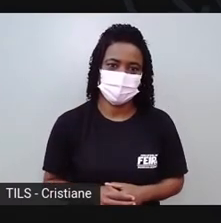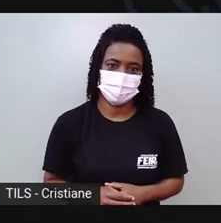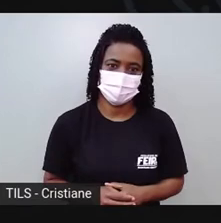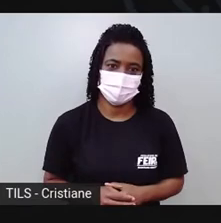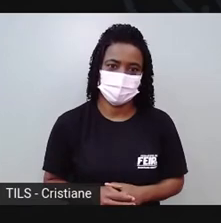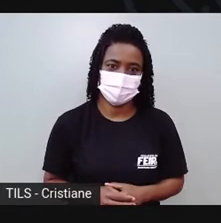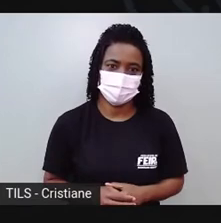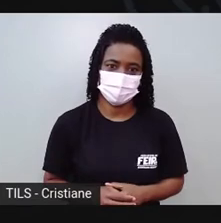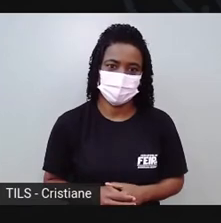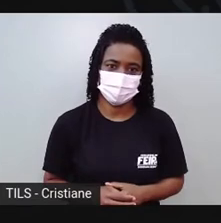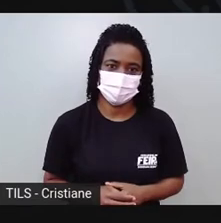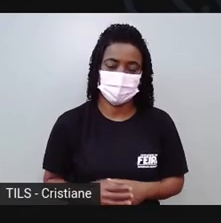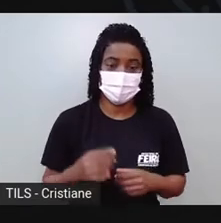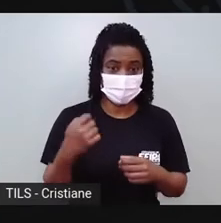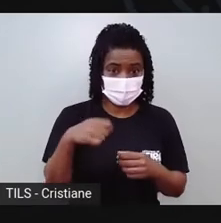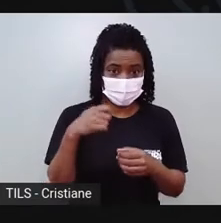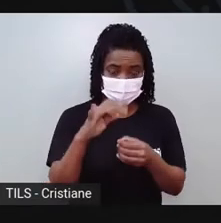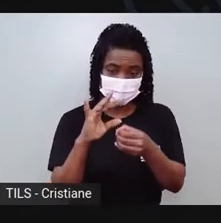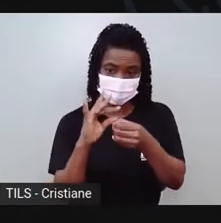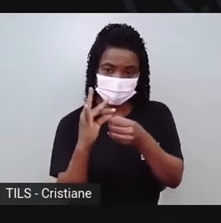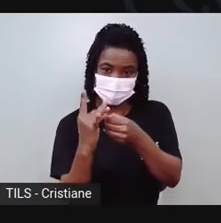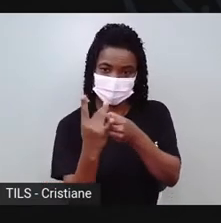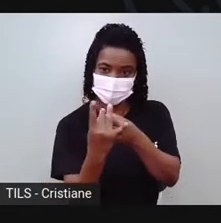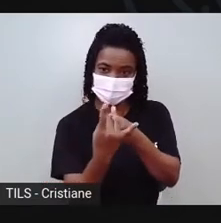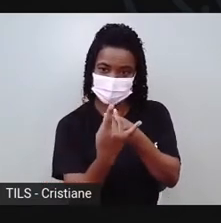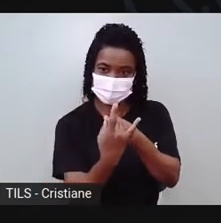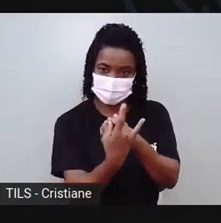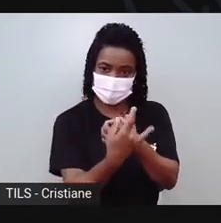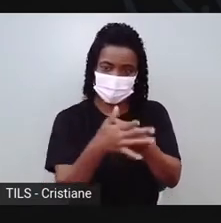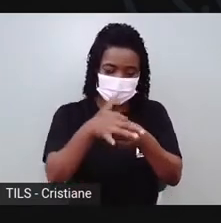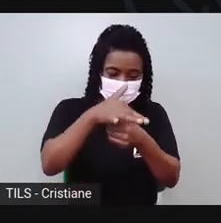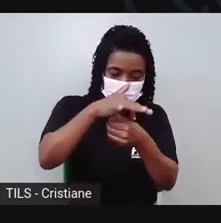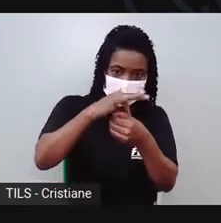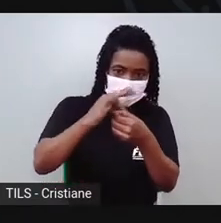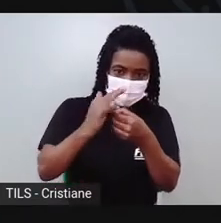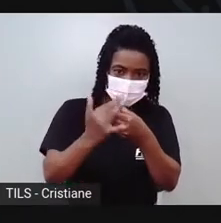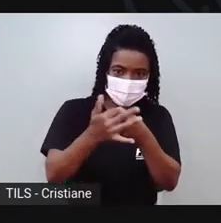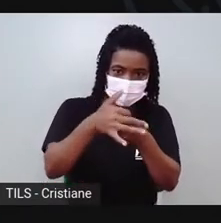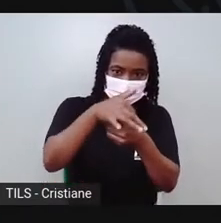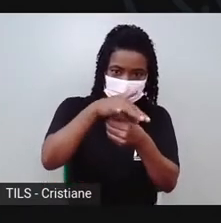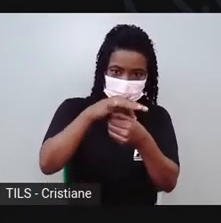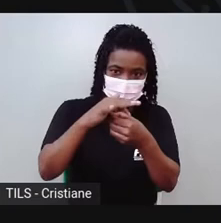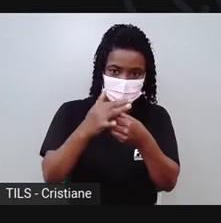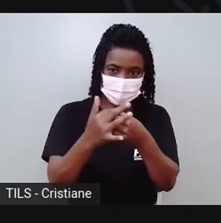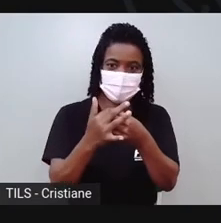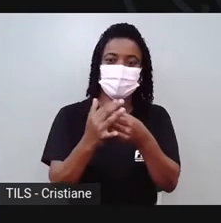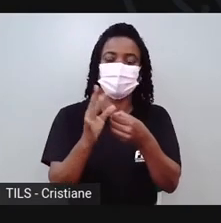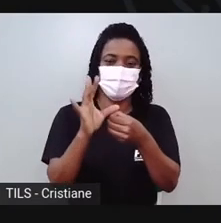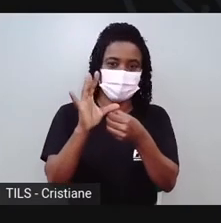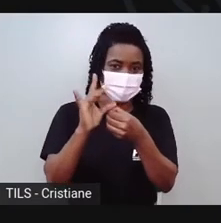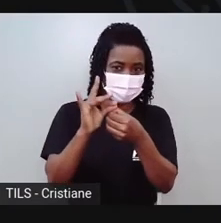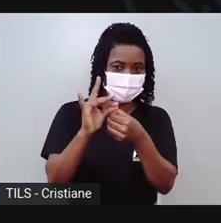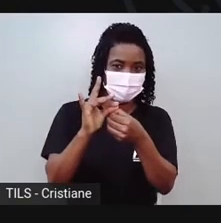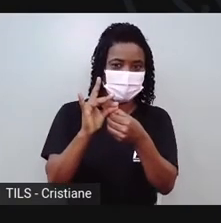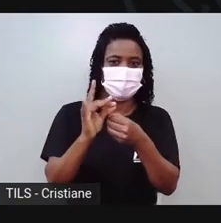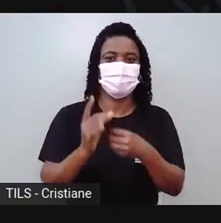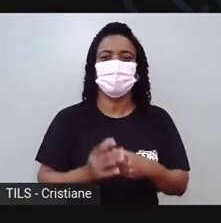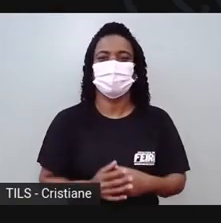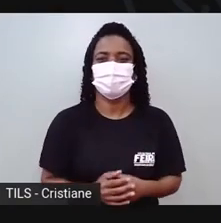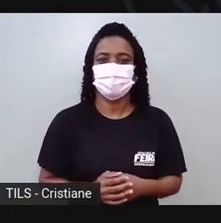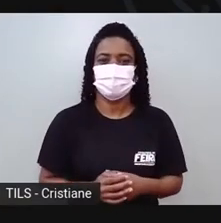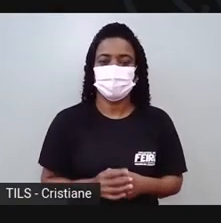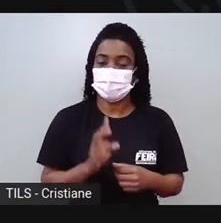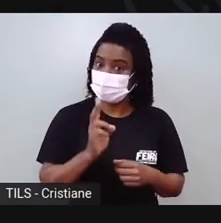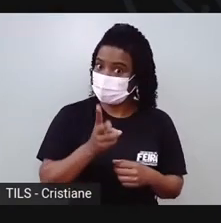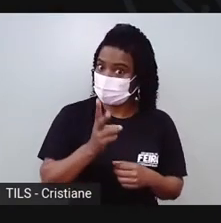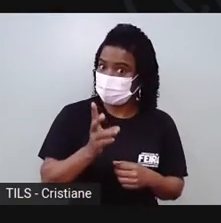Aí a vai trabalhando com a aguinha, falta mais uma massinha. Com a água e o dedinho.